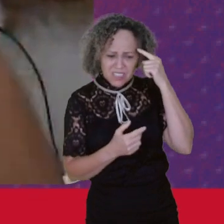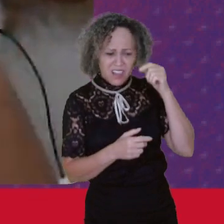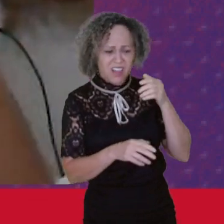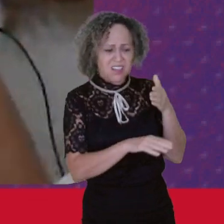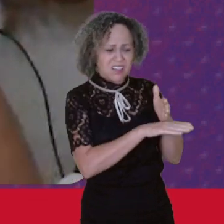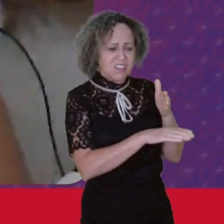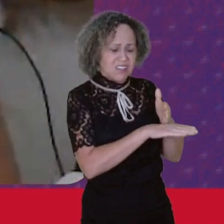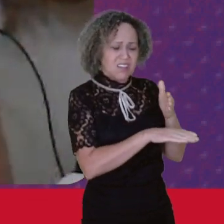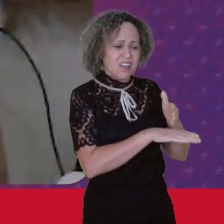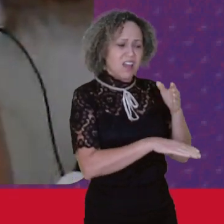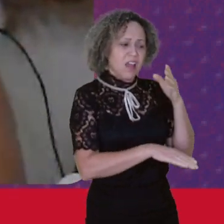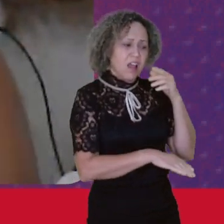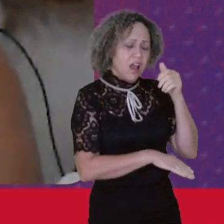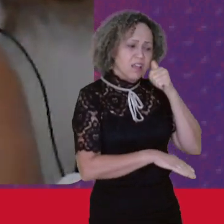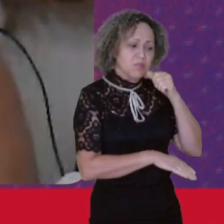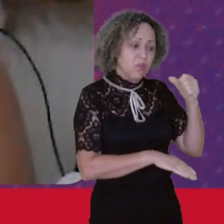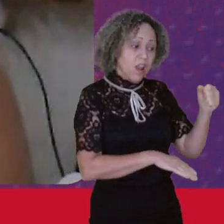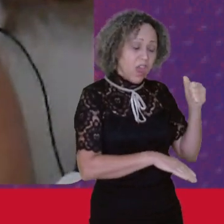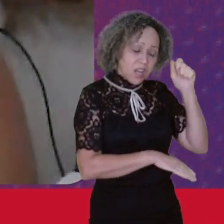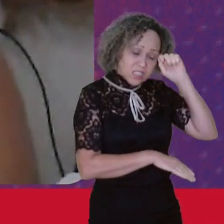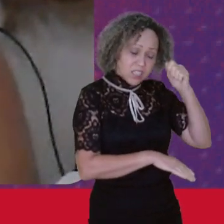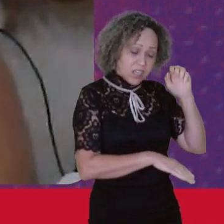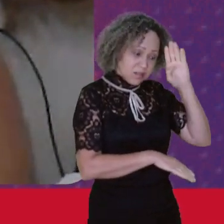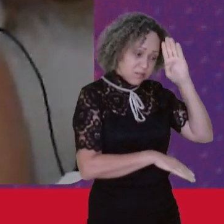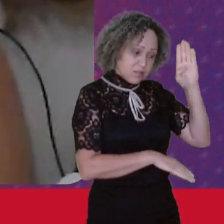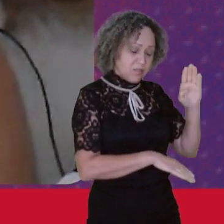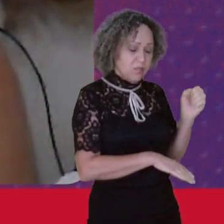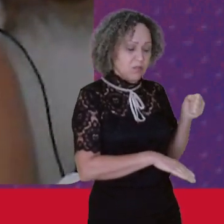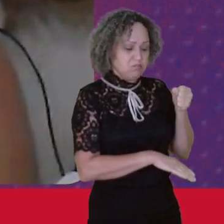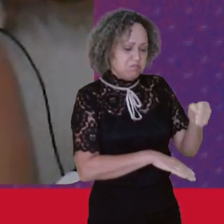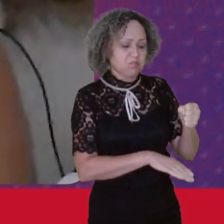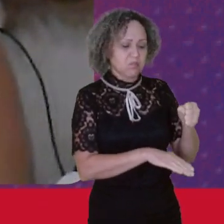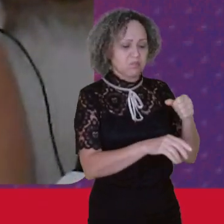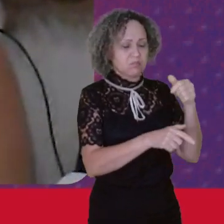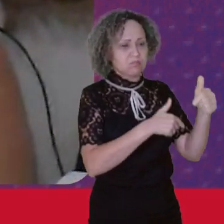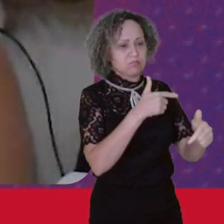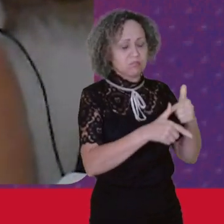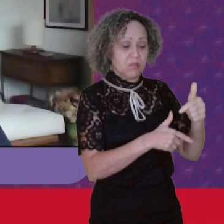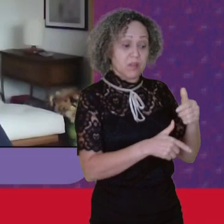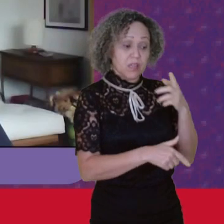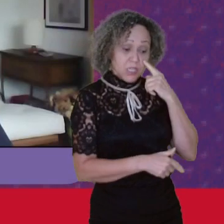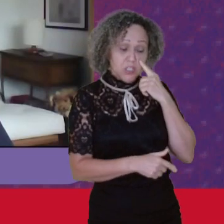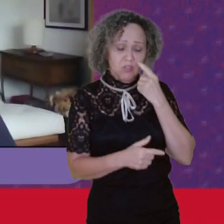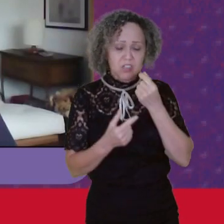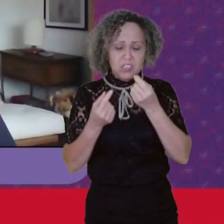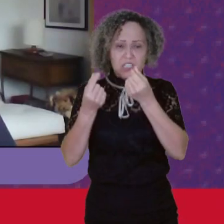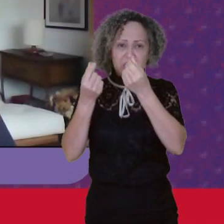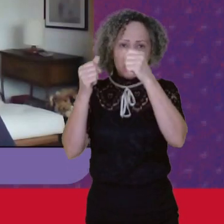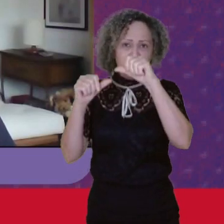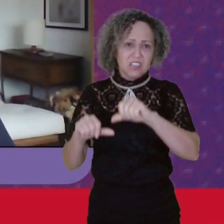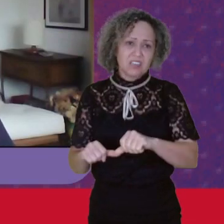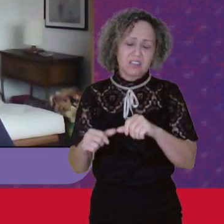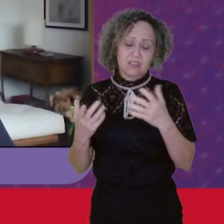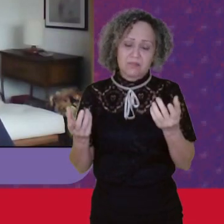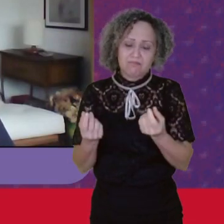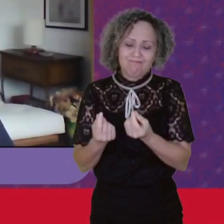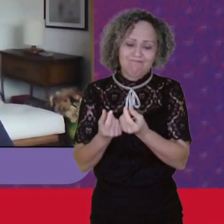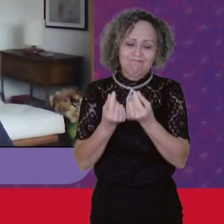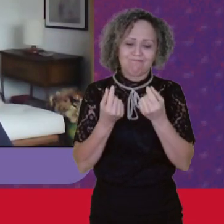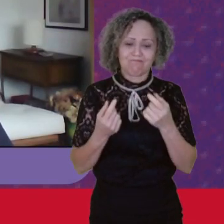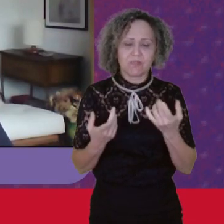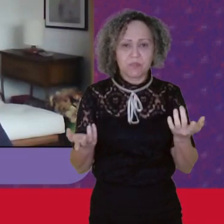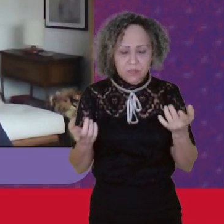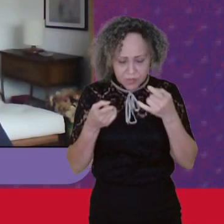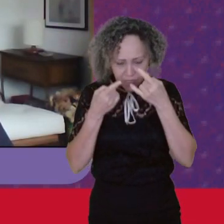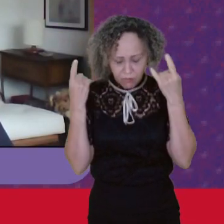das mulheres Negras Em específico Quando a gente Olha um momento De crise Do capital Acho que é isso Passando muito Rapidamente